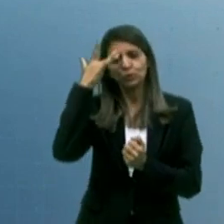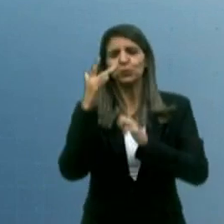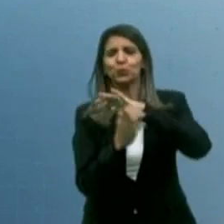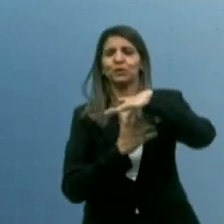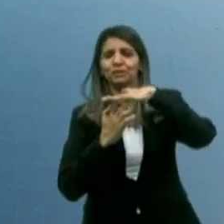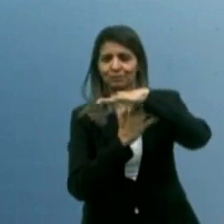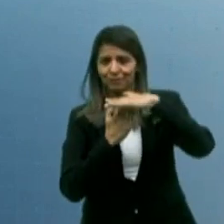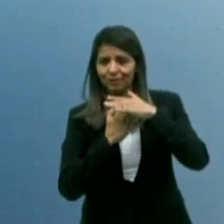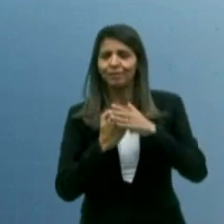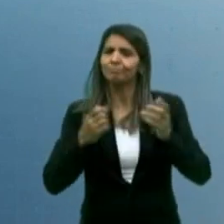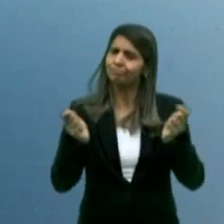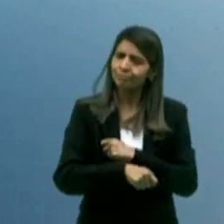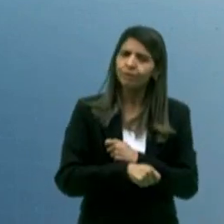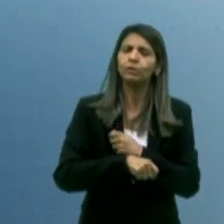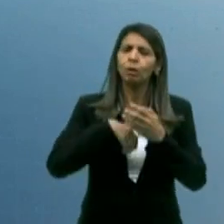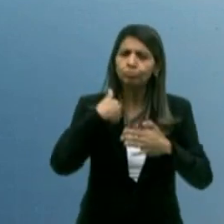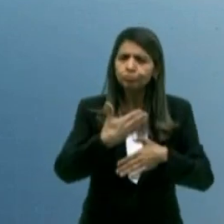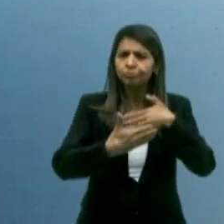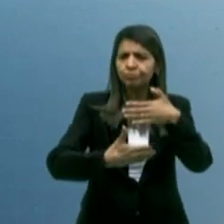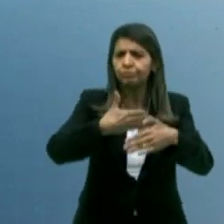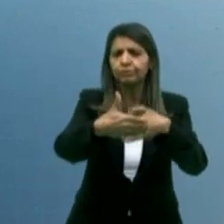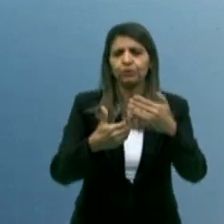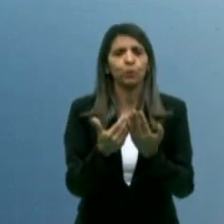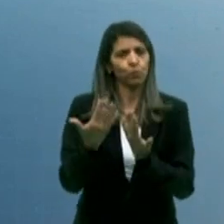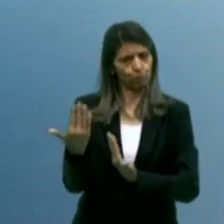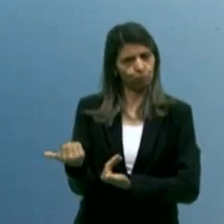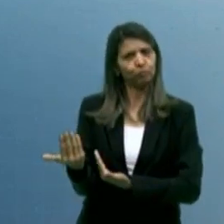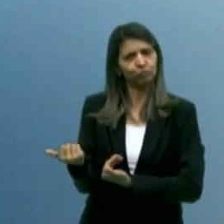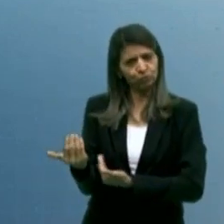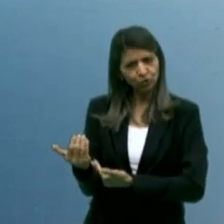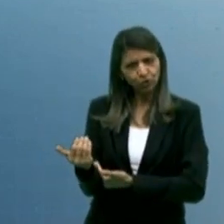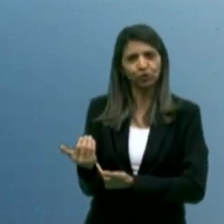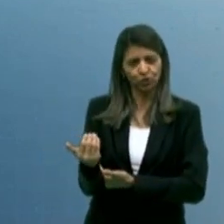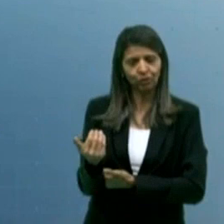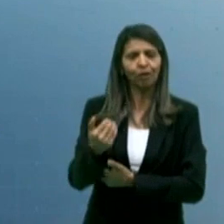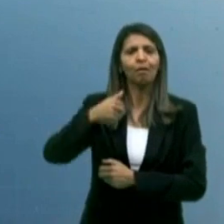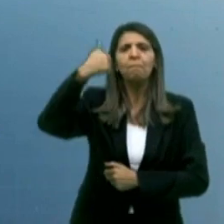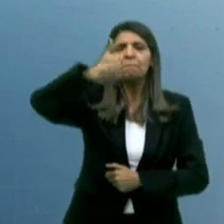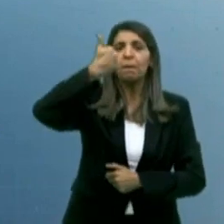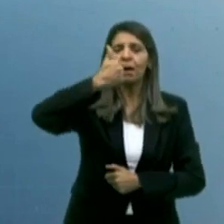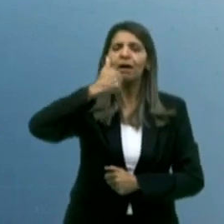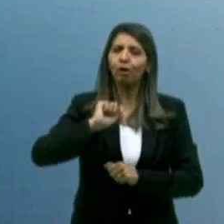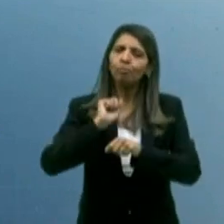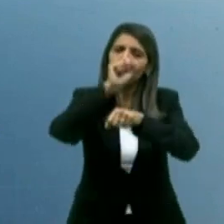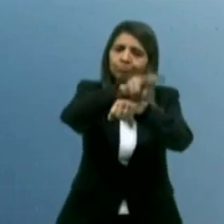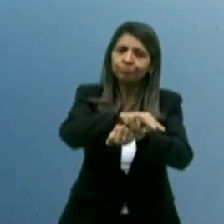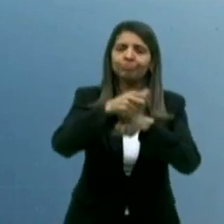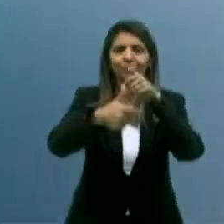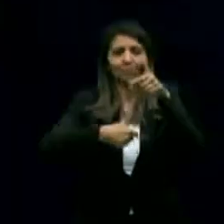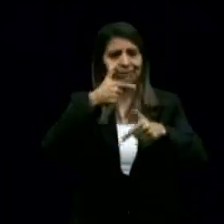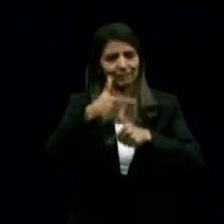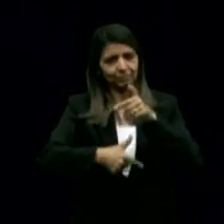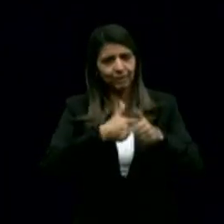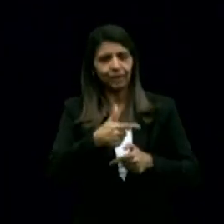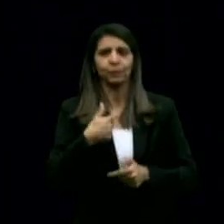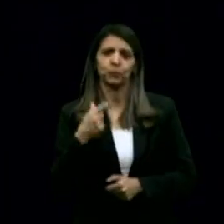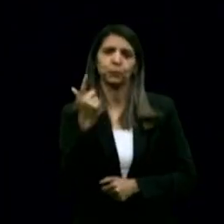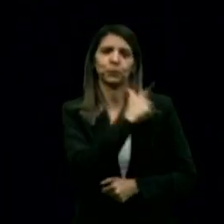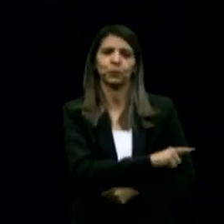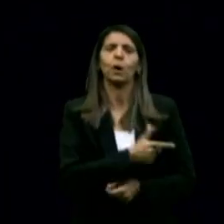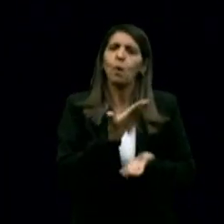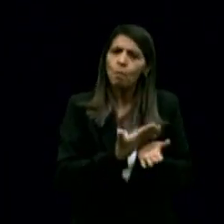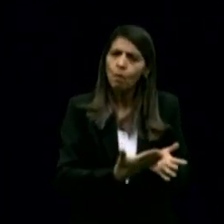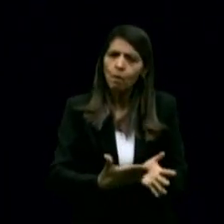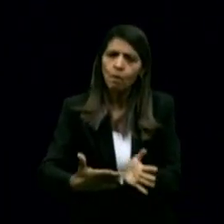que é o que está acontecendo. A grande maioria dos jovens que passam pela Primeira Chance, terminam sendo, permanecendo nas